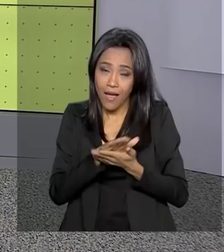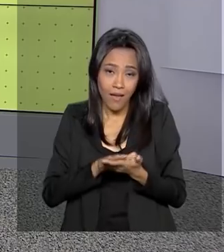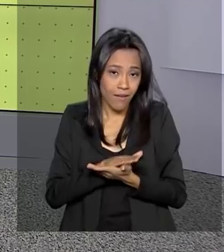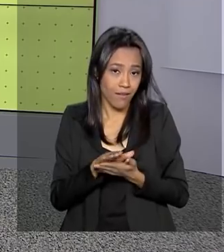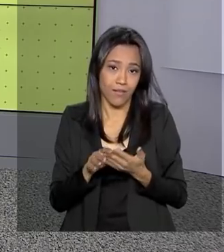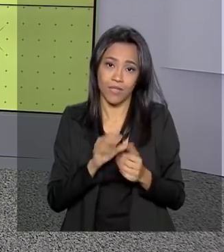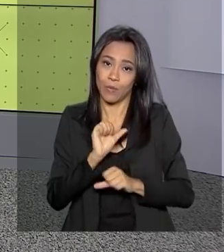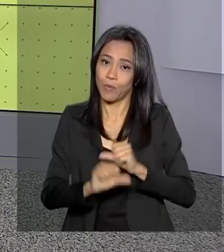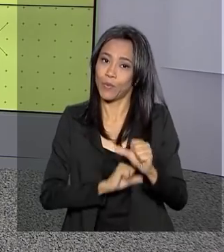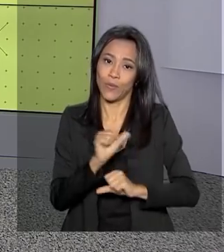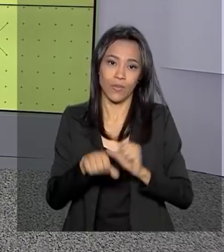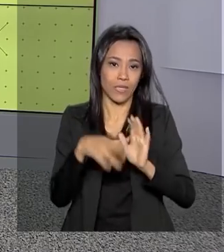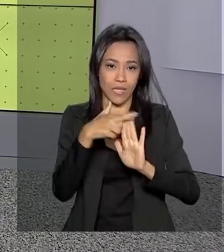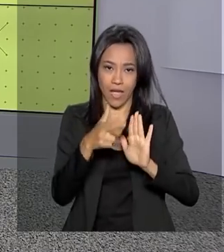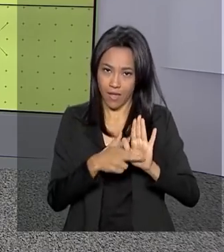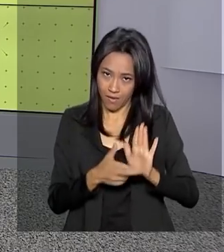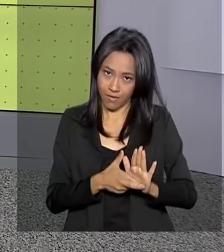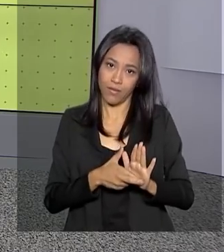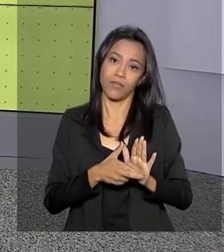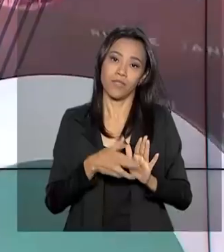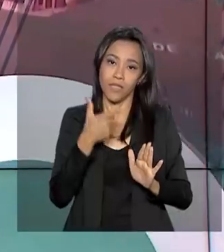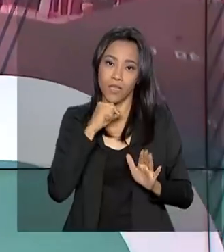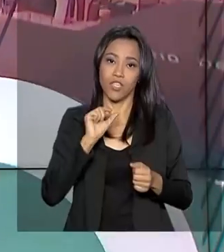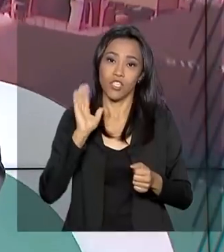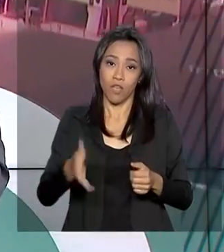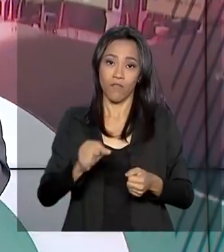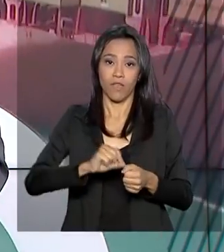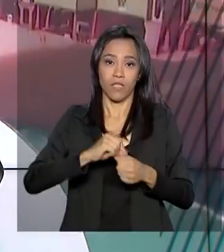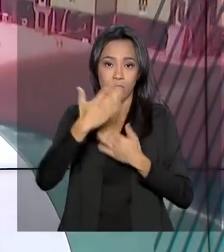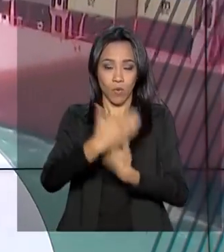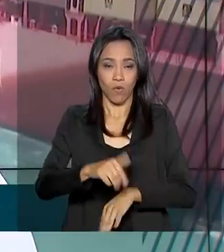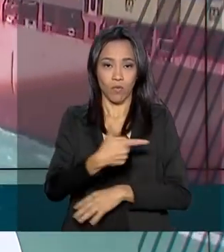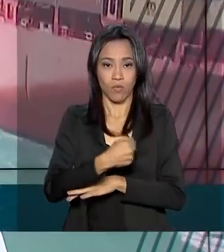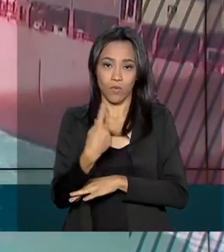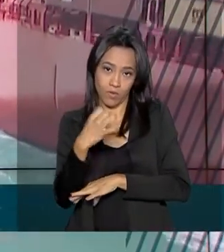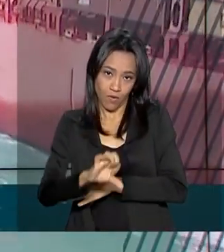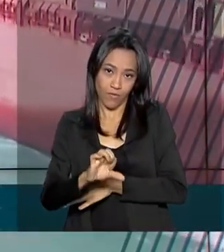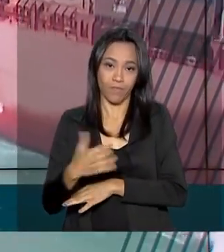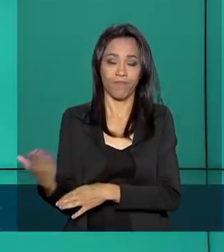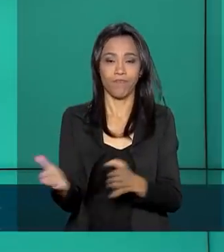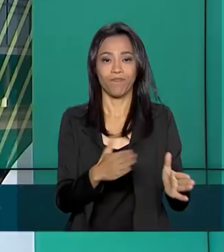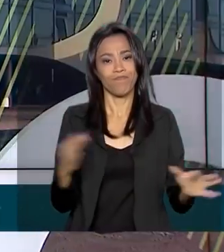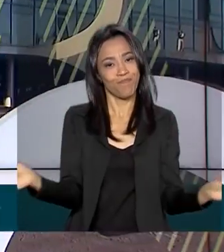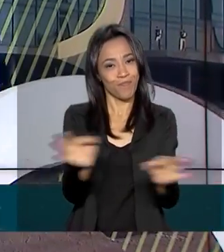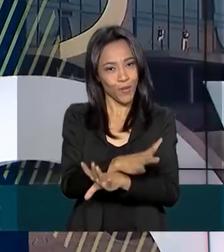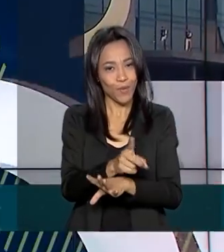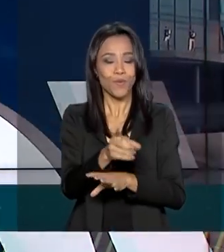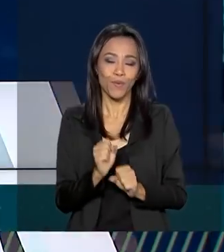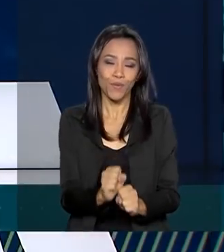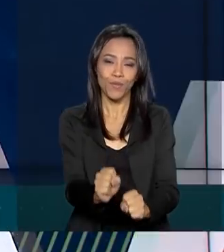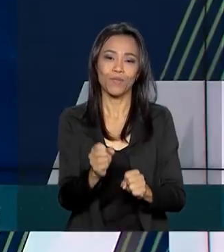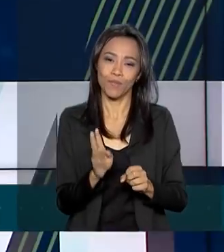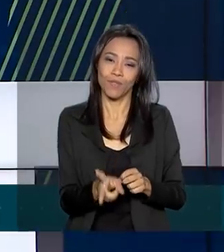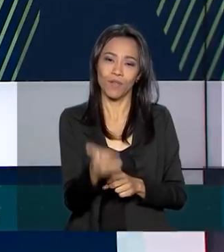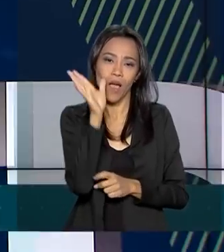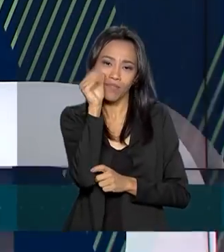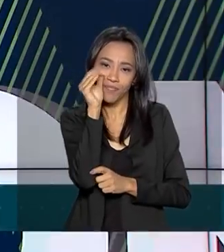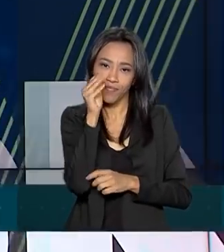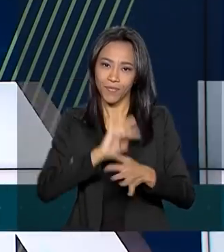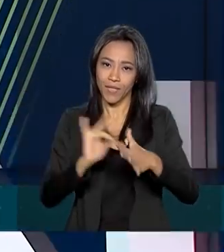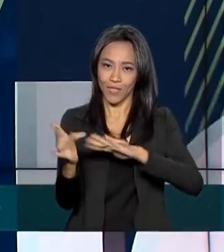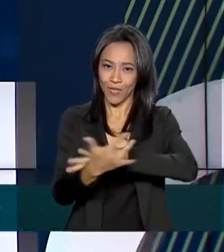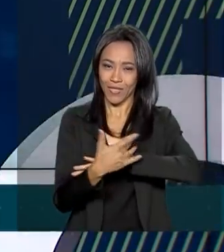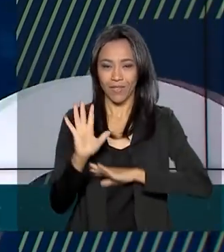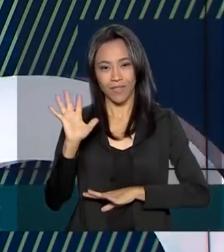participantes inscritos em 2019. O governo Agora fica por aqui. Continue nos acompanhando também pelas redes